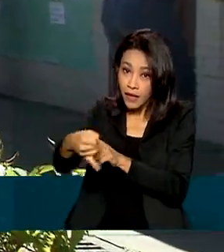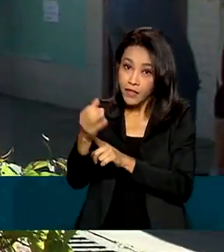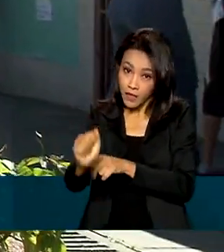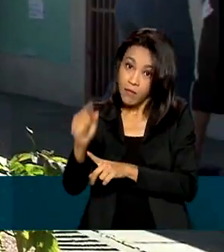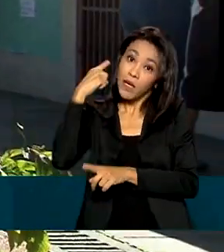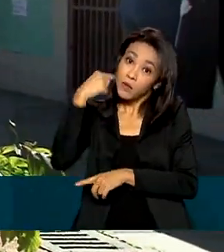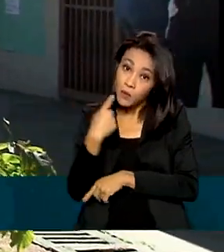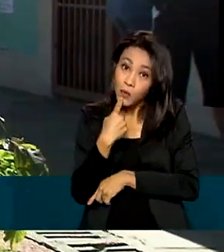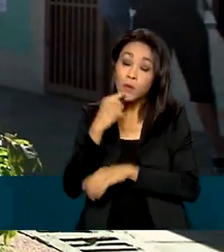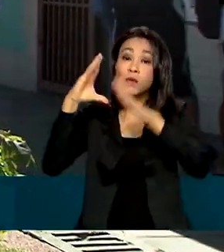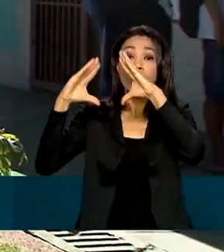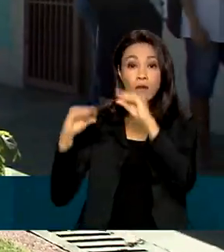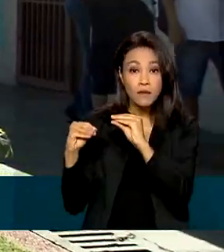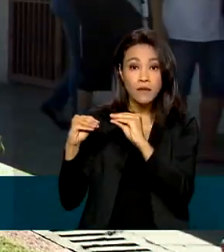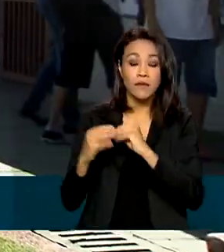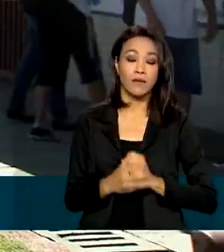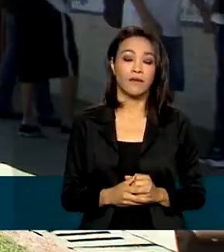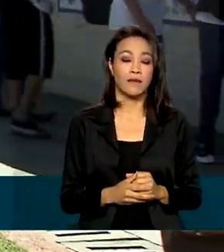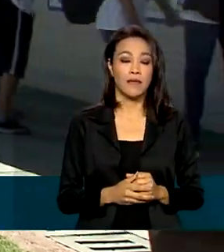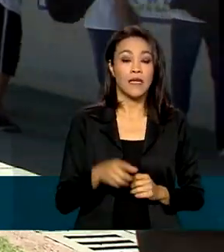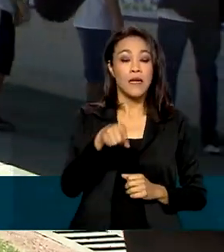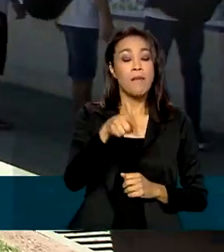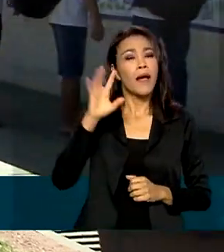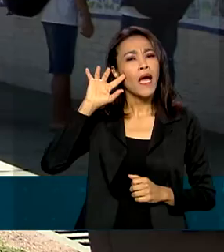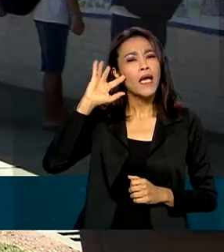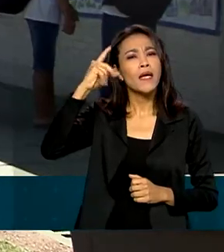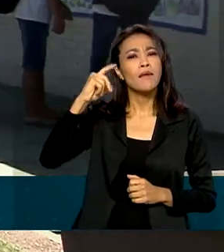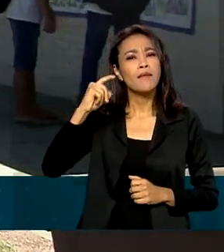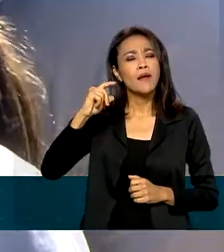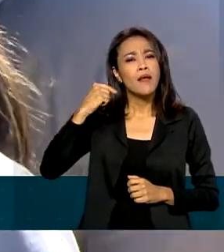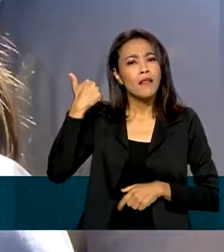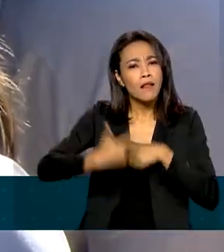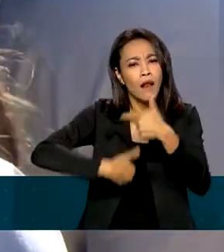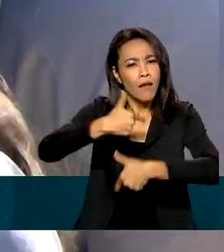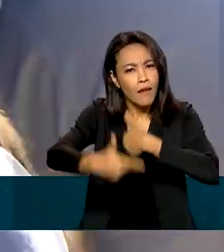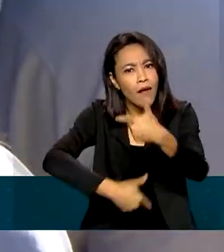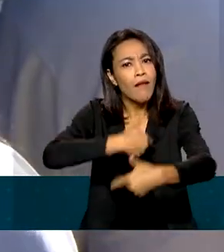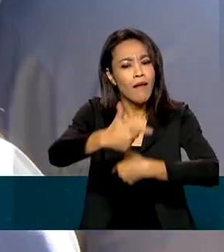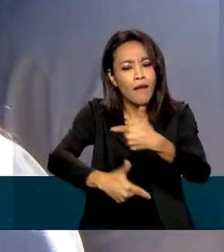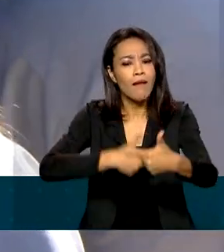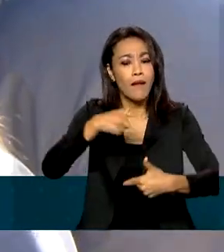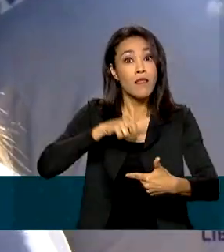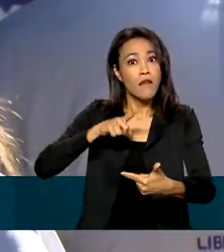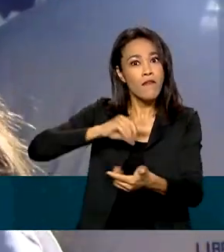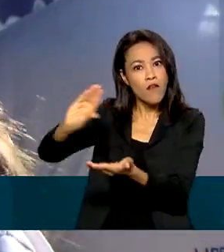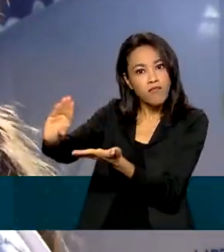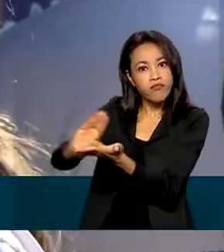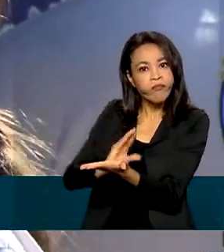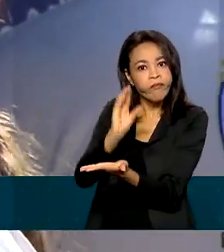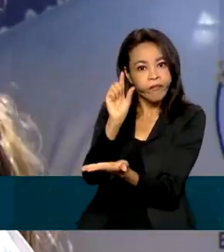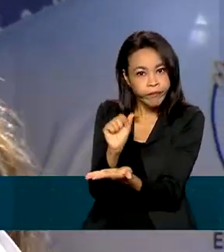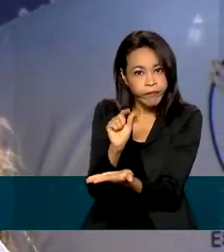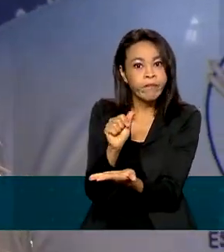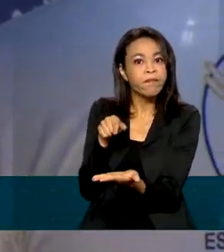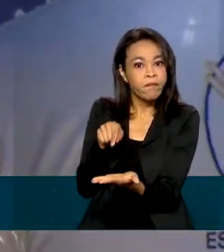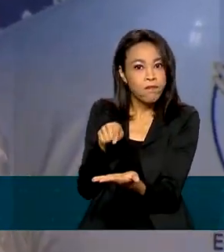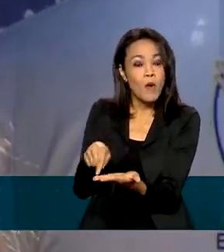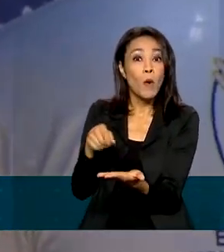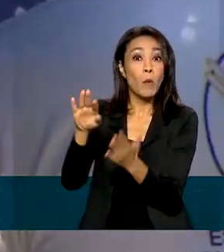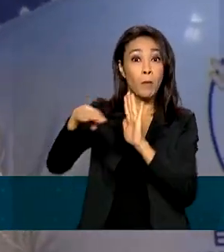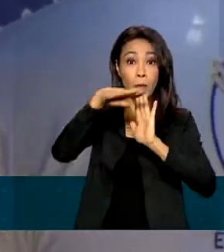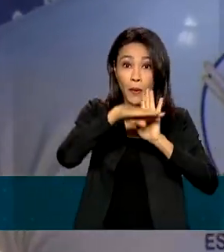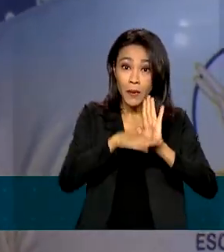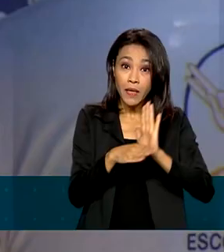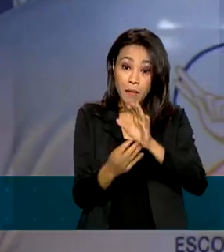no período noturno. Para resolver esse trabalho, a instituição recebeu verbas do Programa de Implantação de